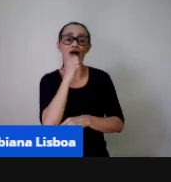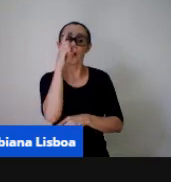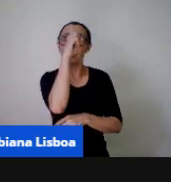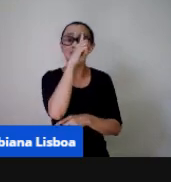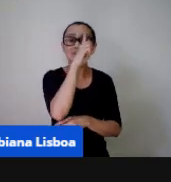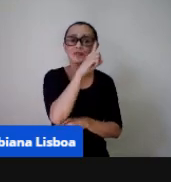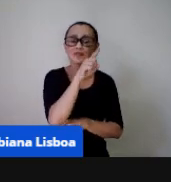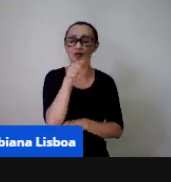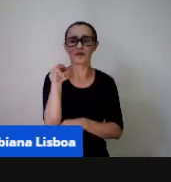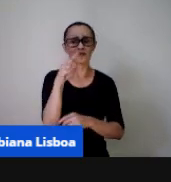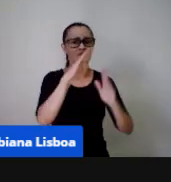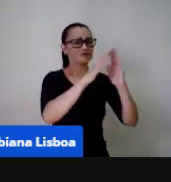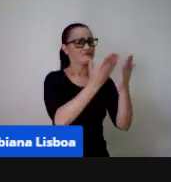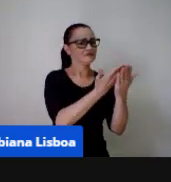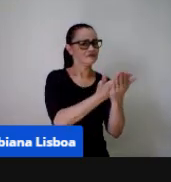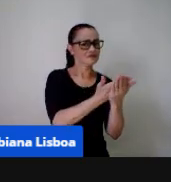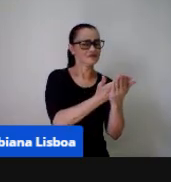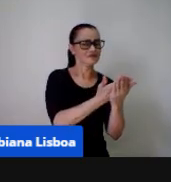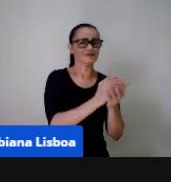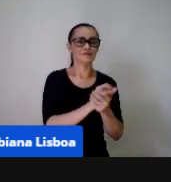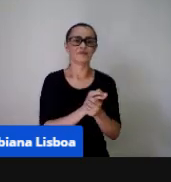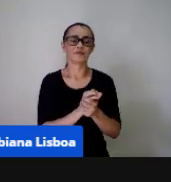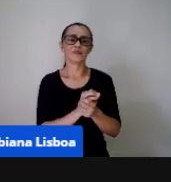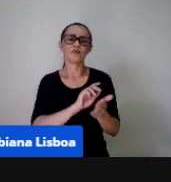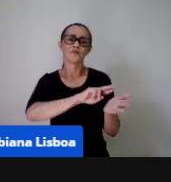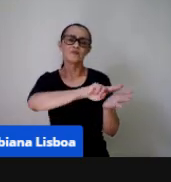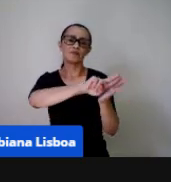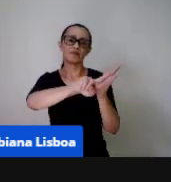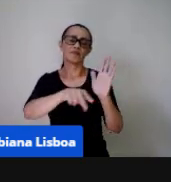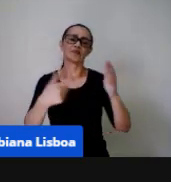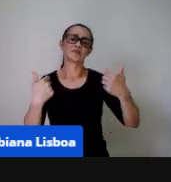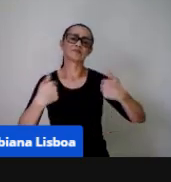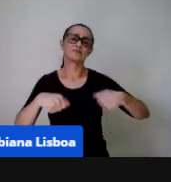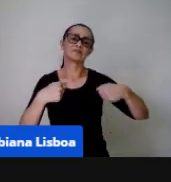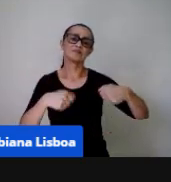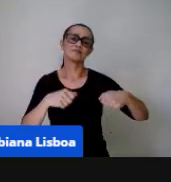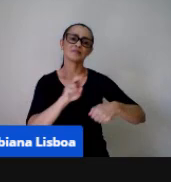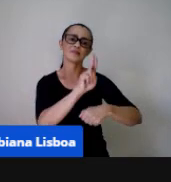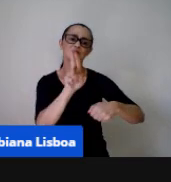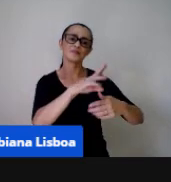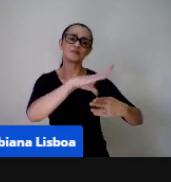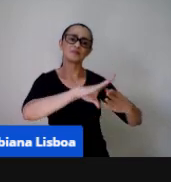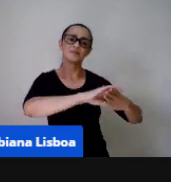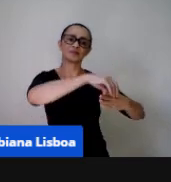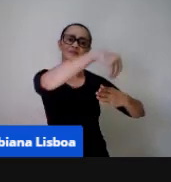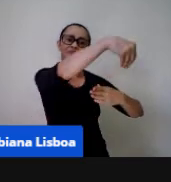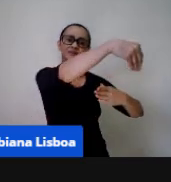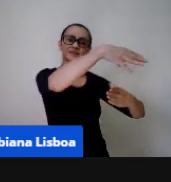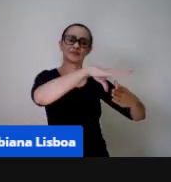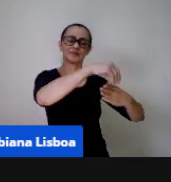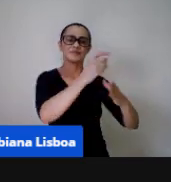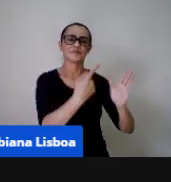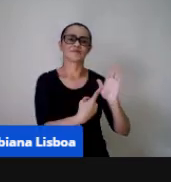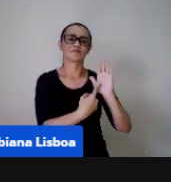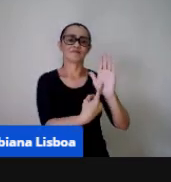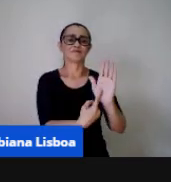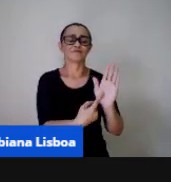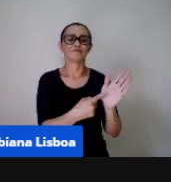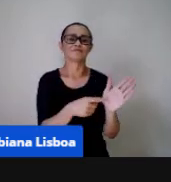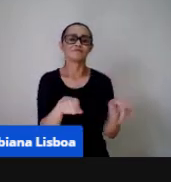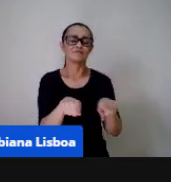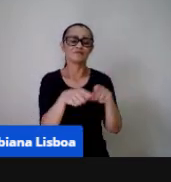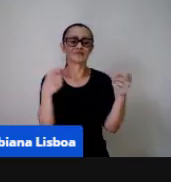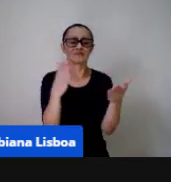escola então são diversas possibilidades que o uso do calendário pode trazer mas infelizmente muitas vezes o